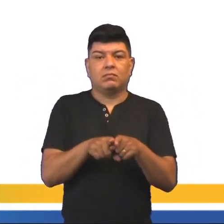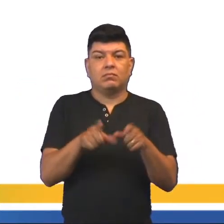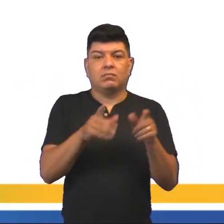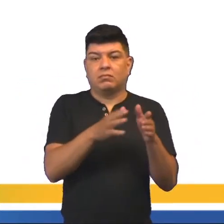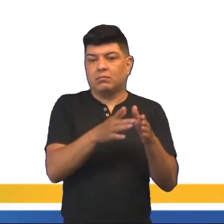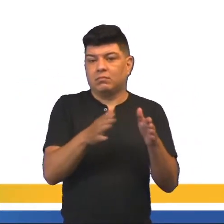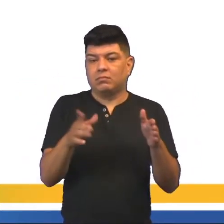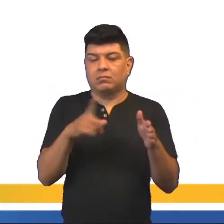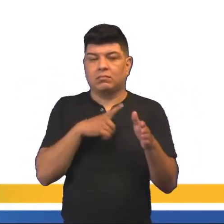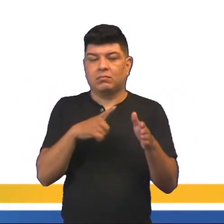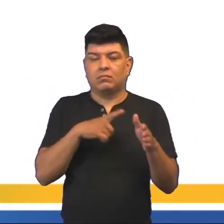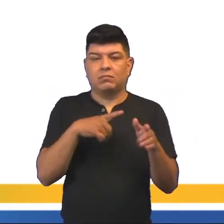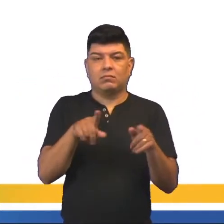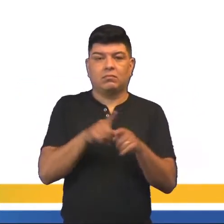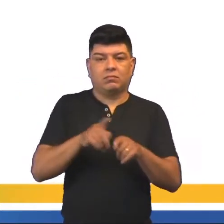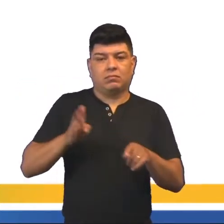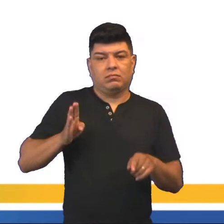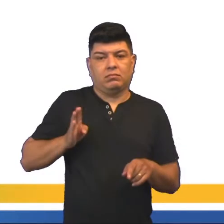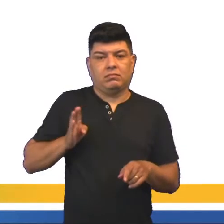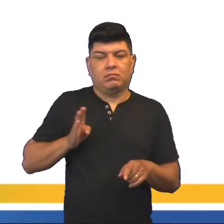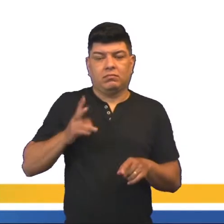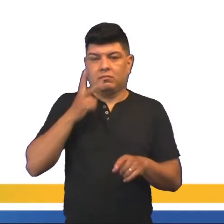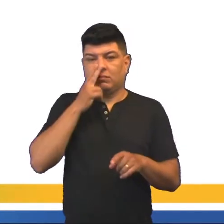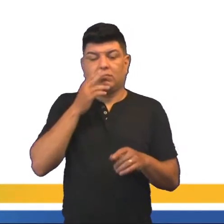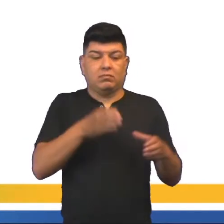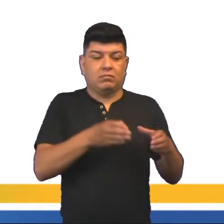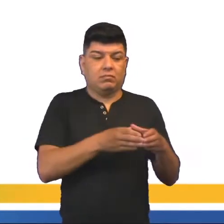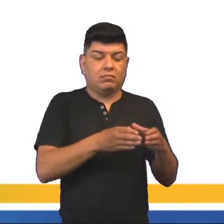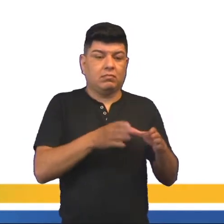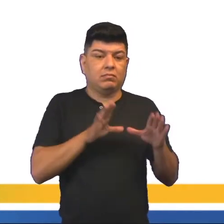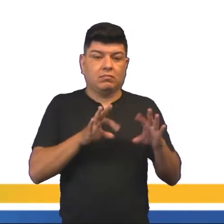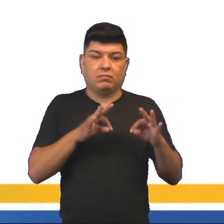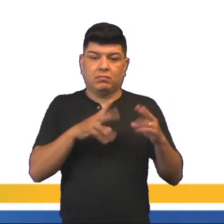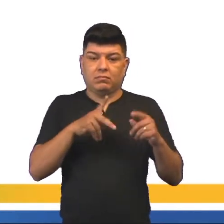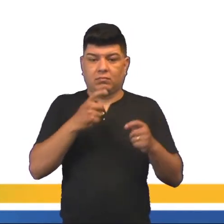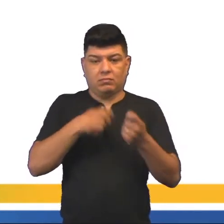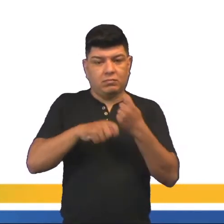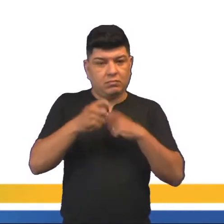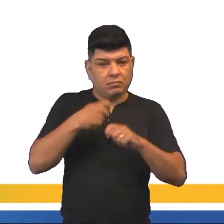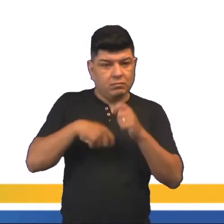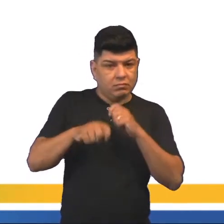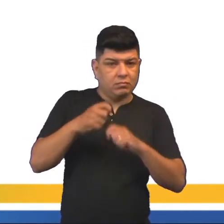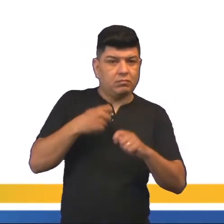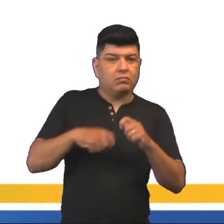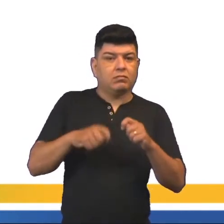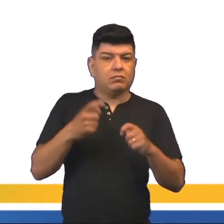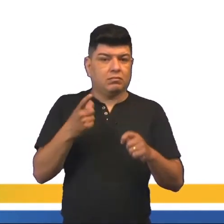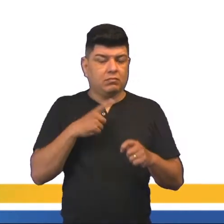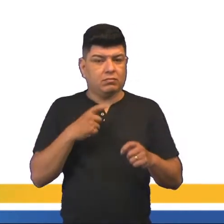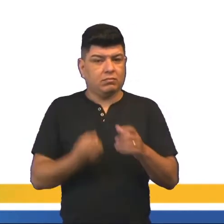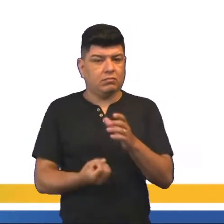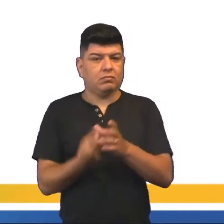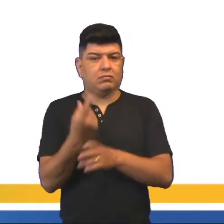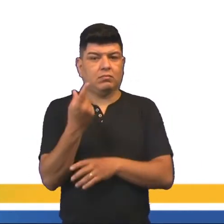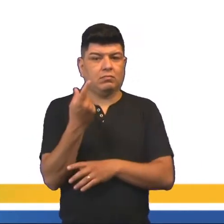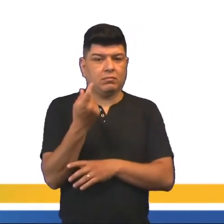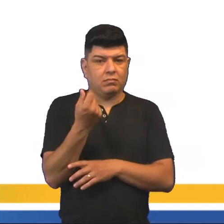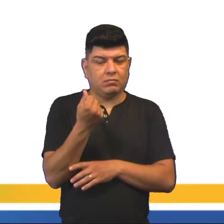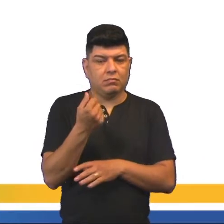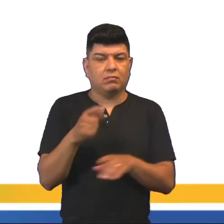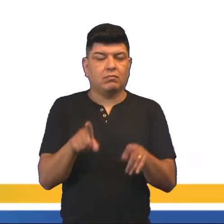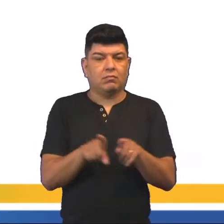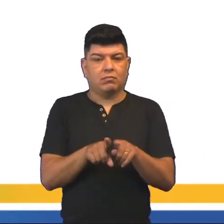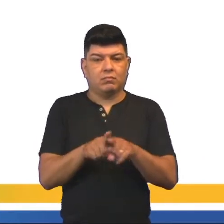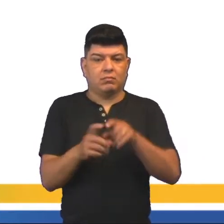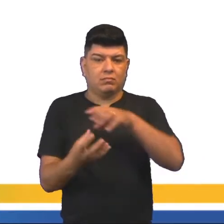período a gente também tem a ascensão da burguesia, que é a classe que detém o poder econômico, que produz dinheiro. E a